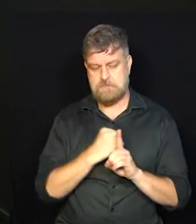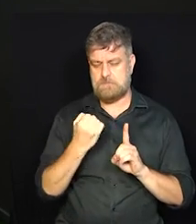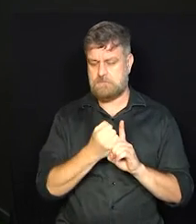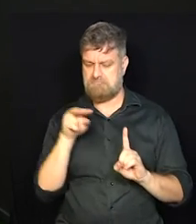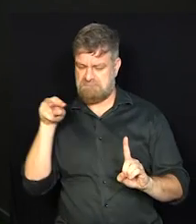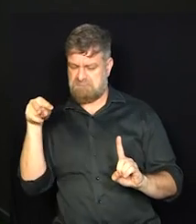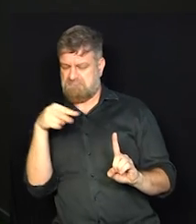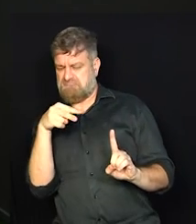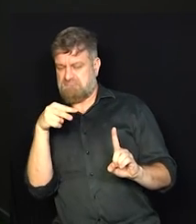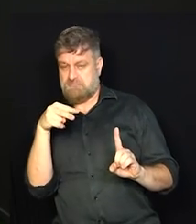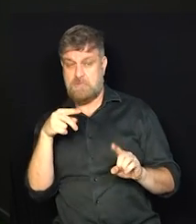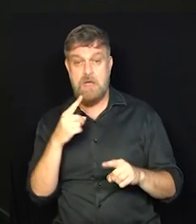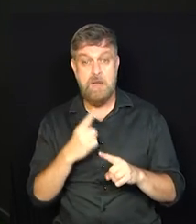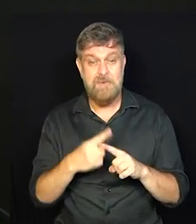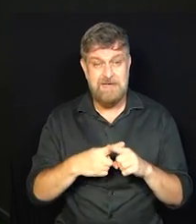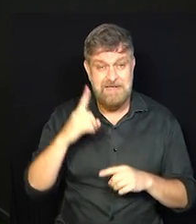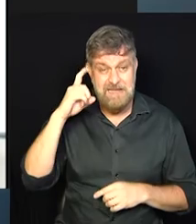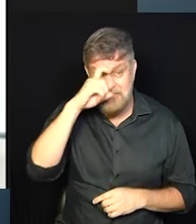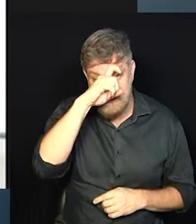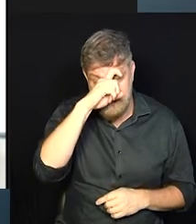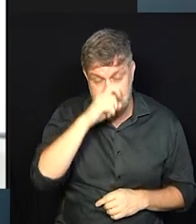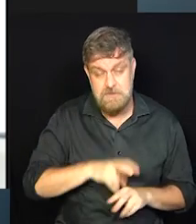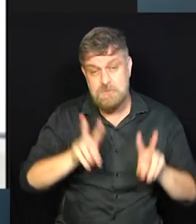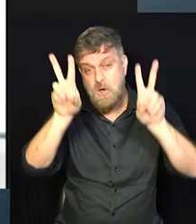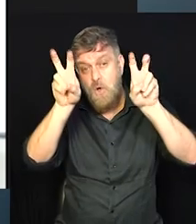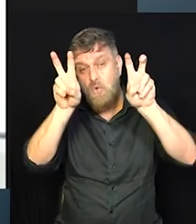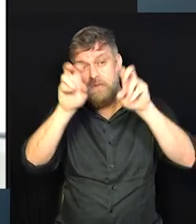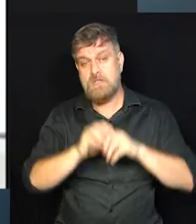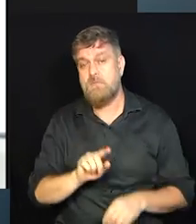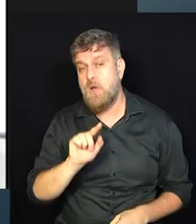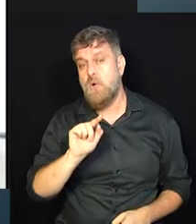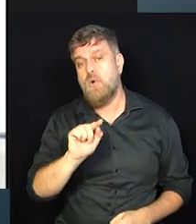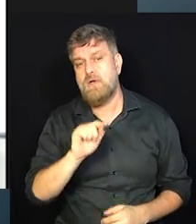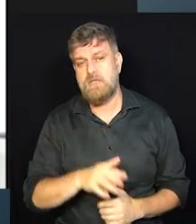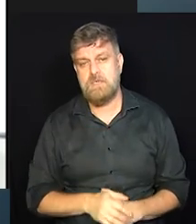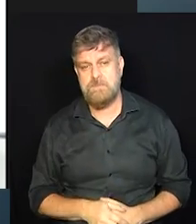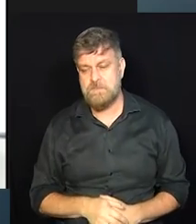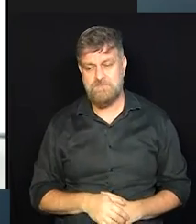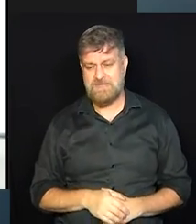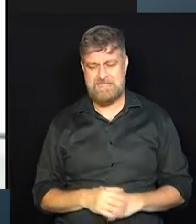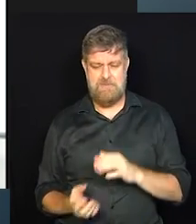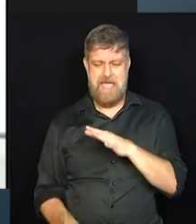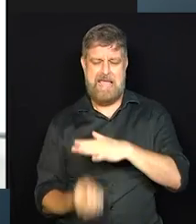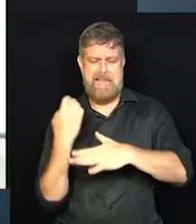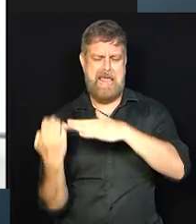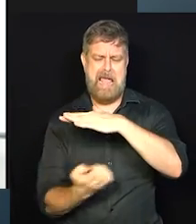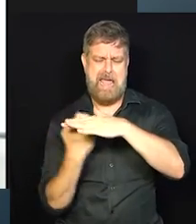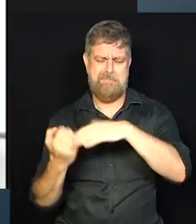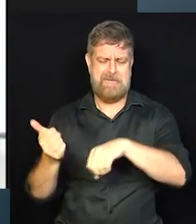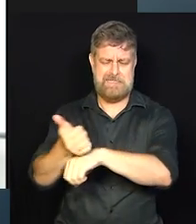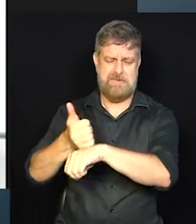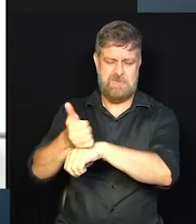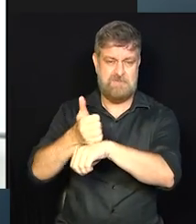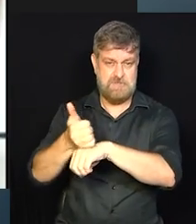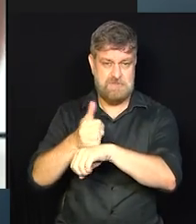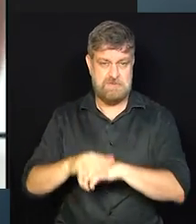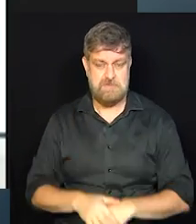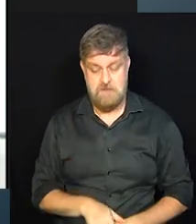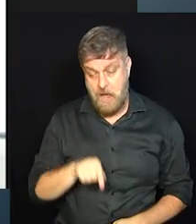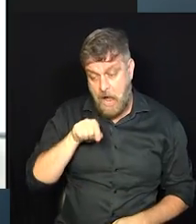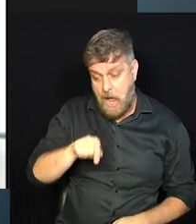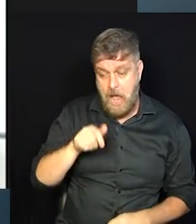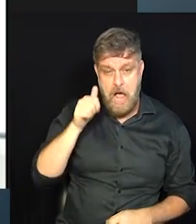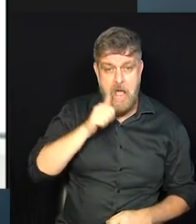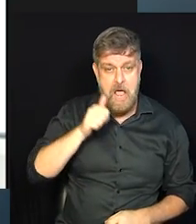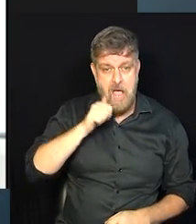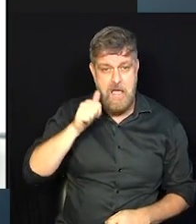e de fato fica muito difícil porque daí entra numa discussão de ah, mas isso não é empreendedorismo ela tá é um